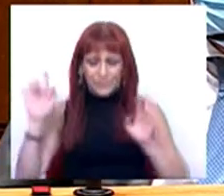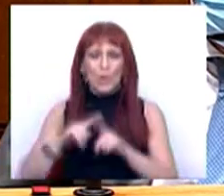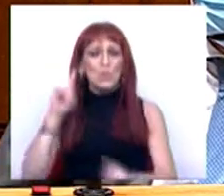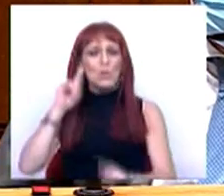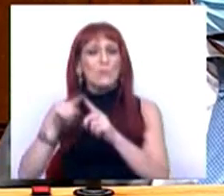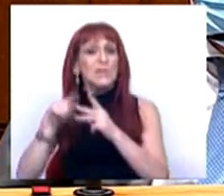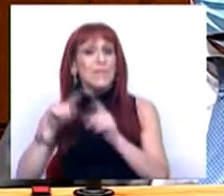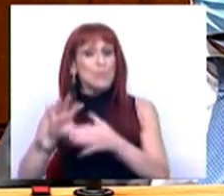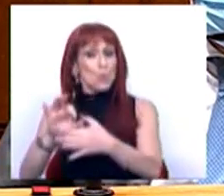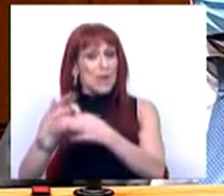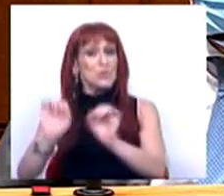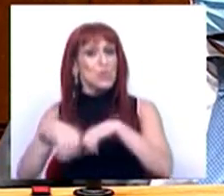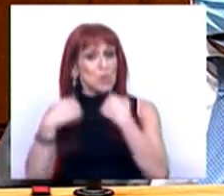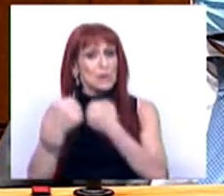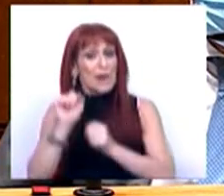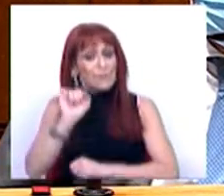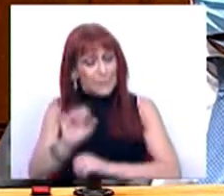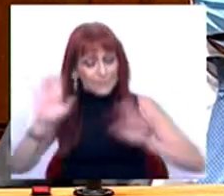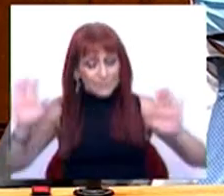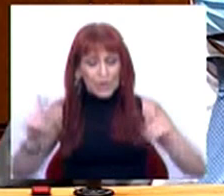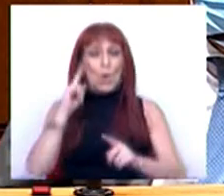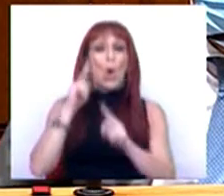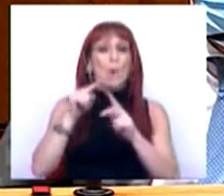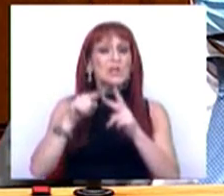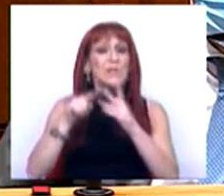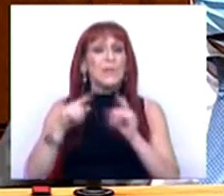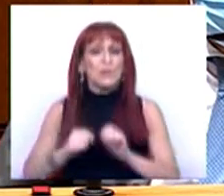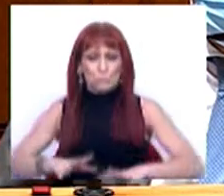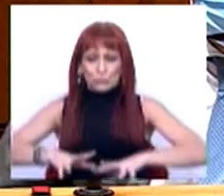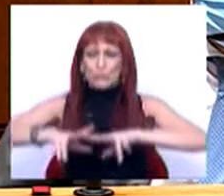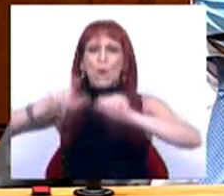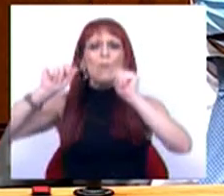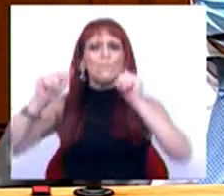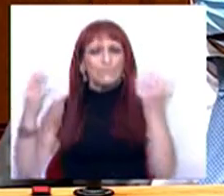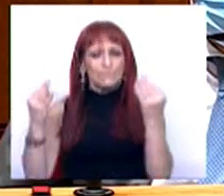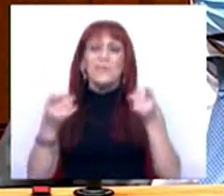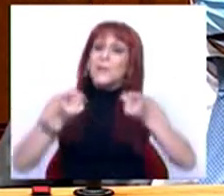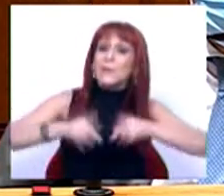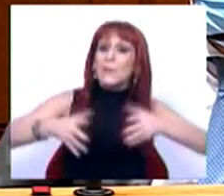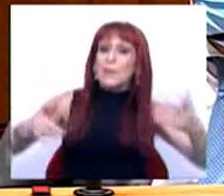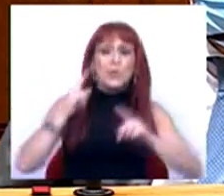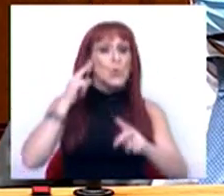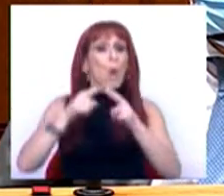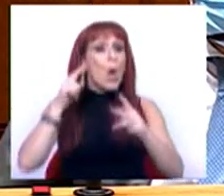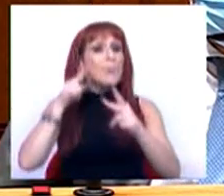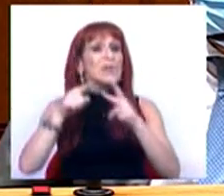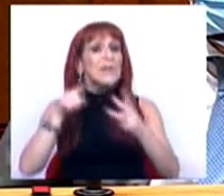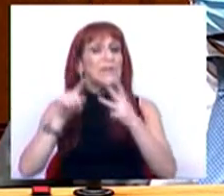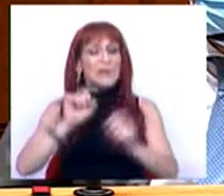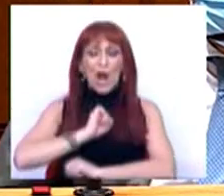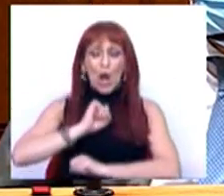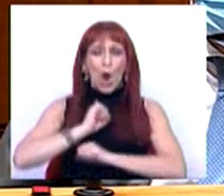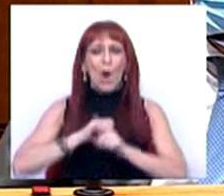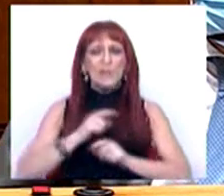os objetivos da coesão social, os objetivos do desenvolvimento e também os objetivos da